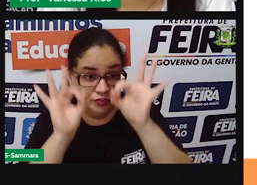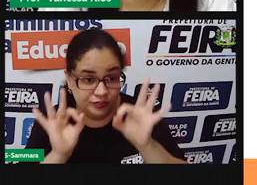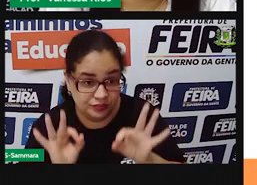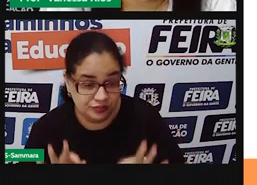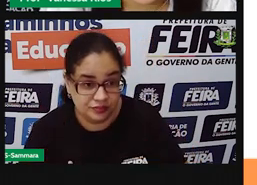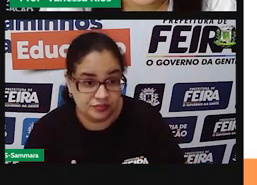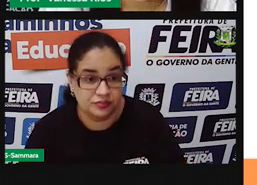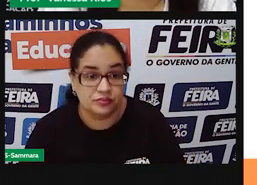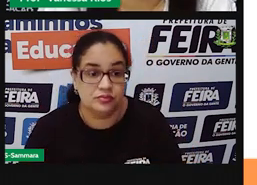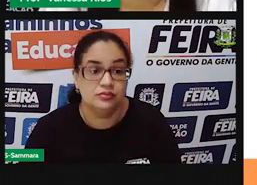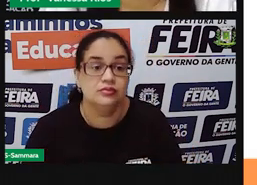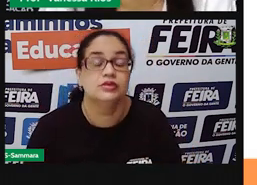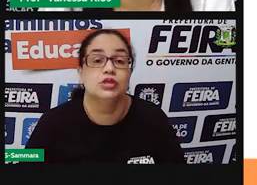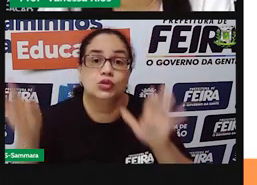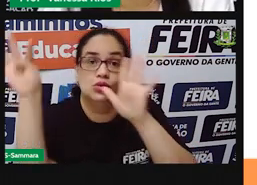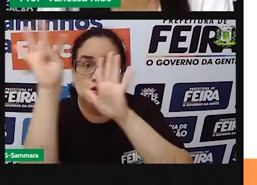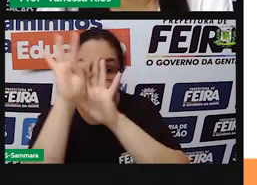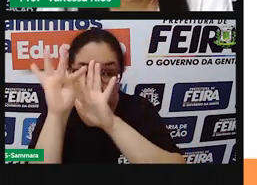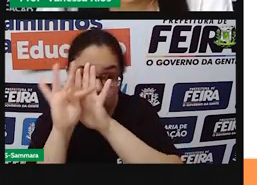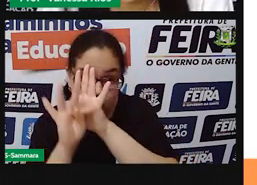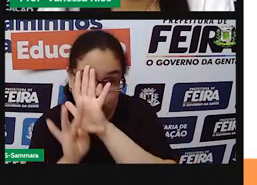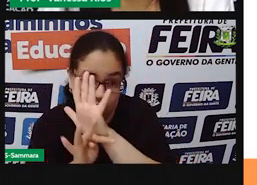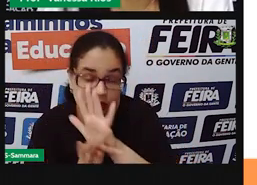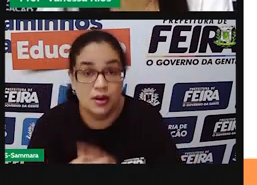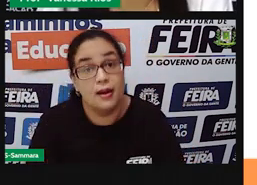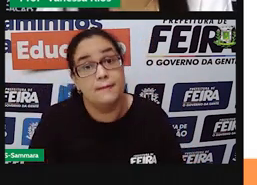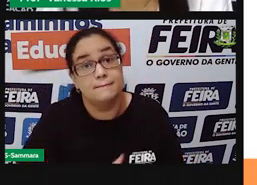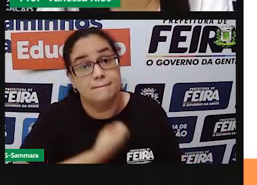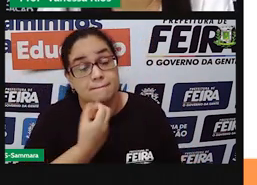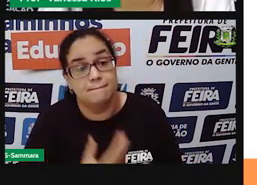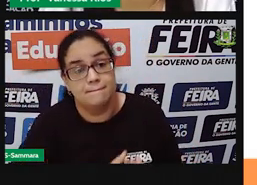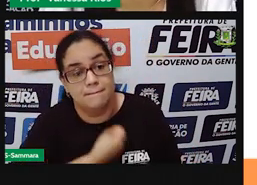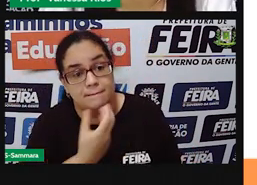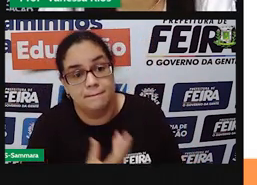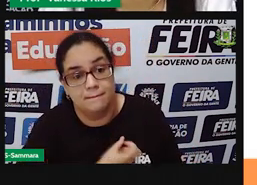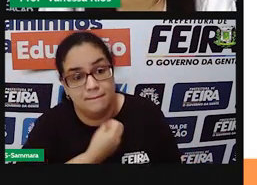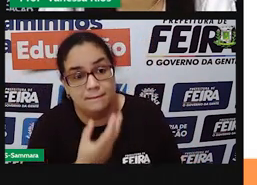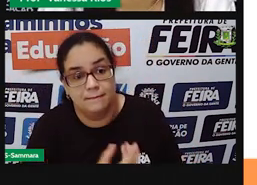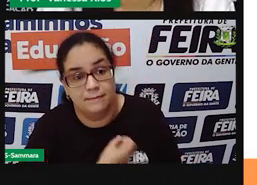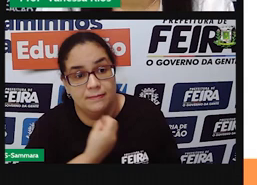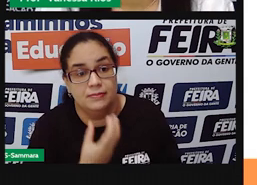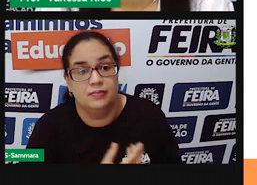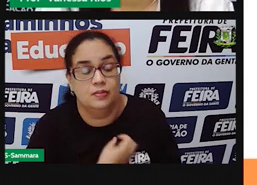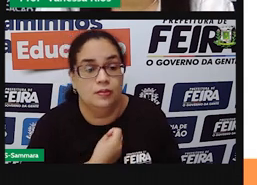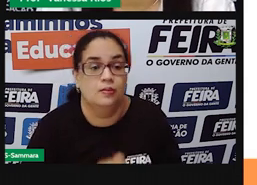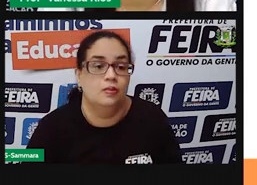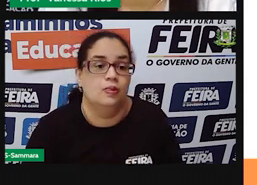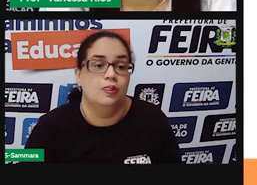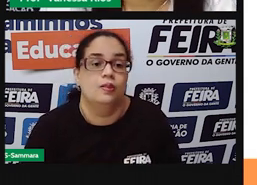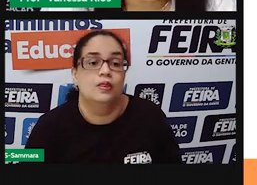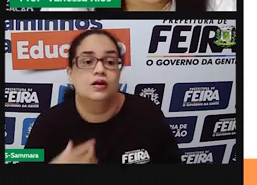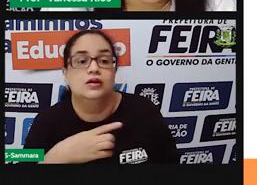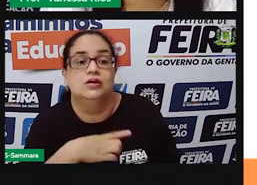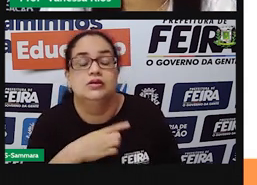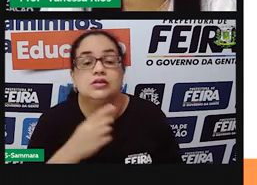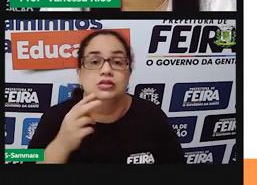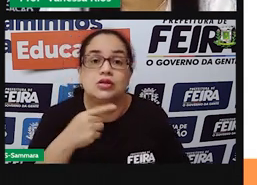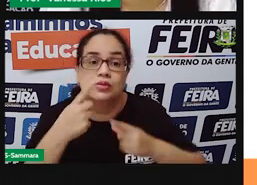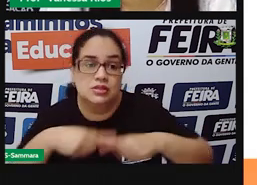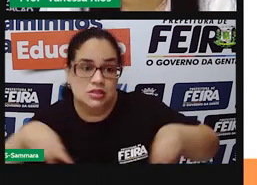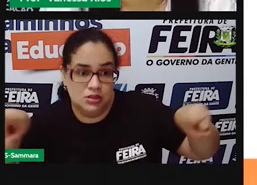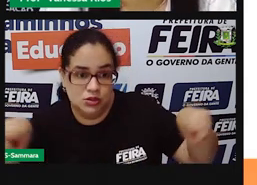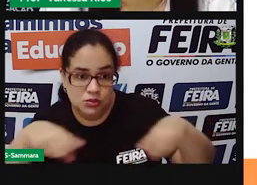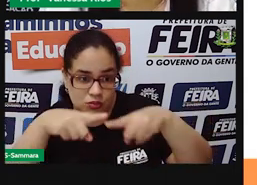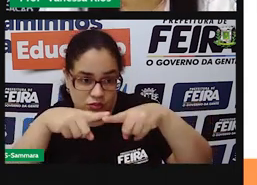estrutura do texto. Por ser aí um texto poético, né? Formando aí os textos poéticos, que são as músicas.